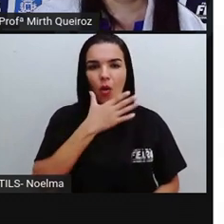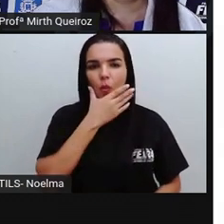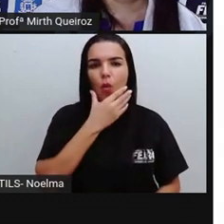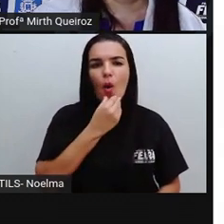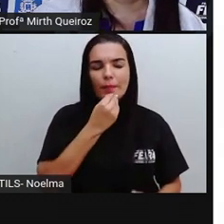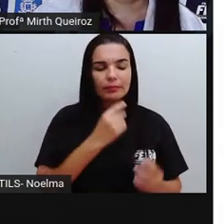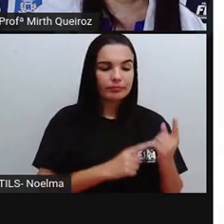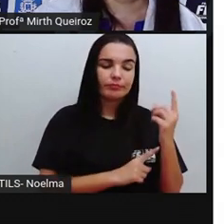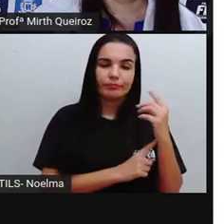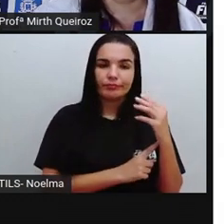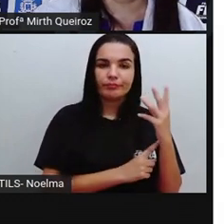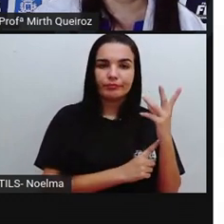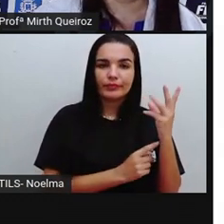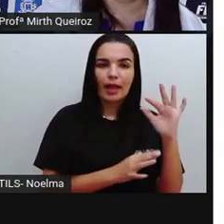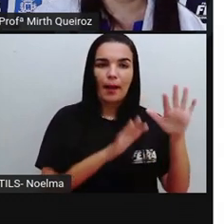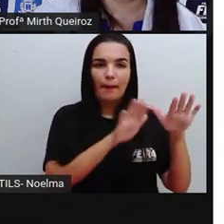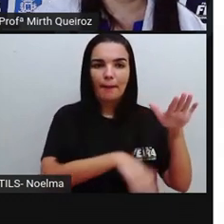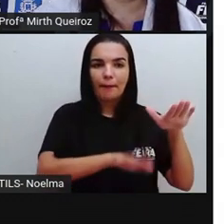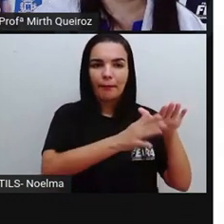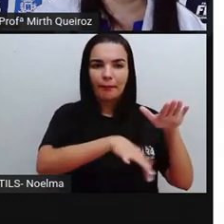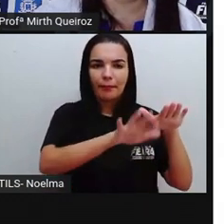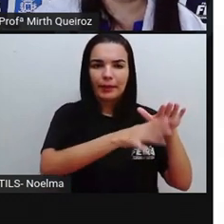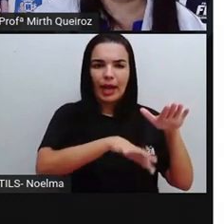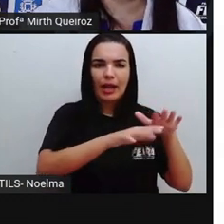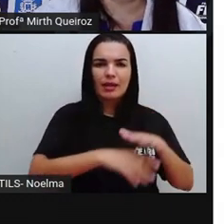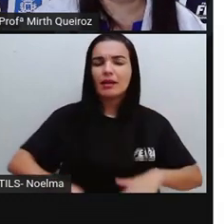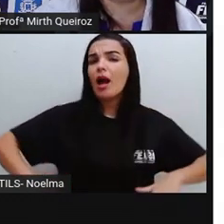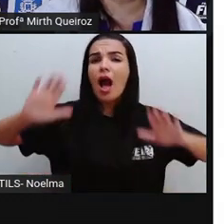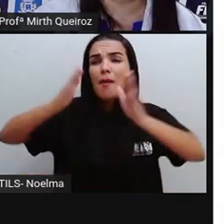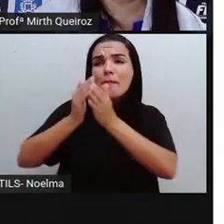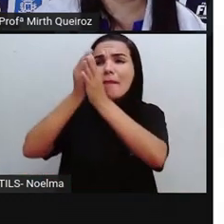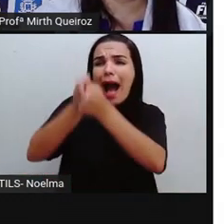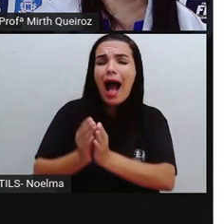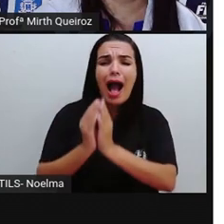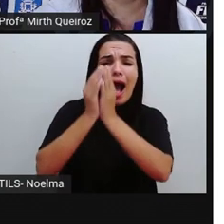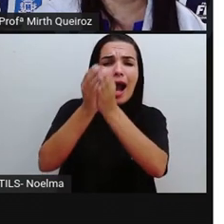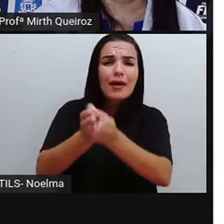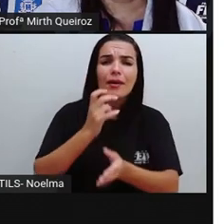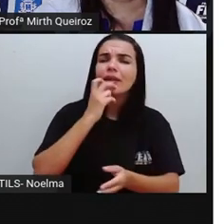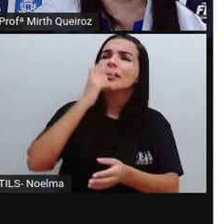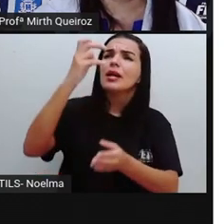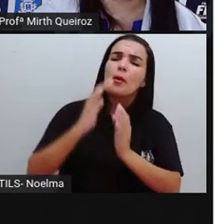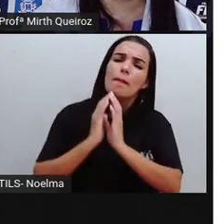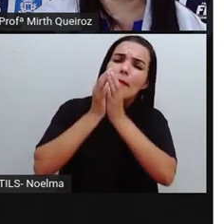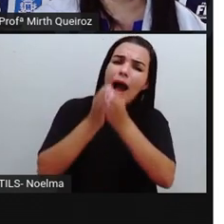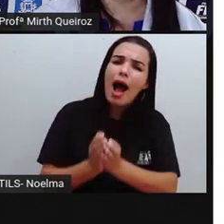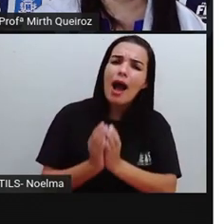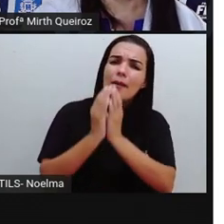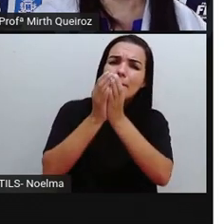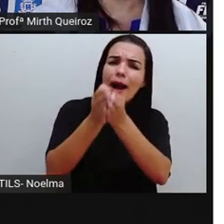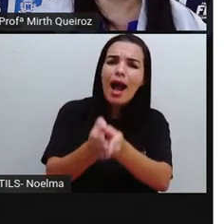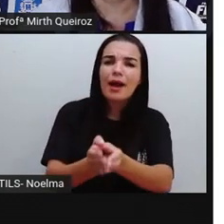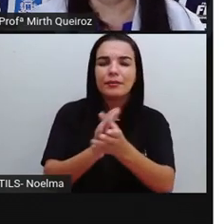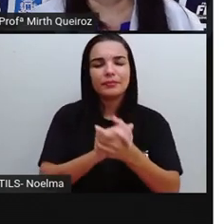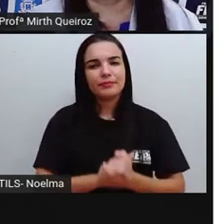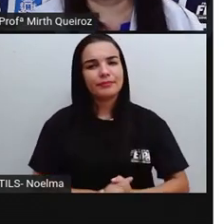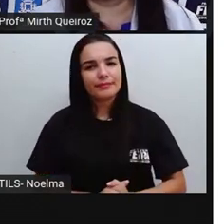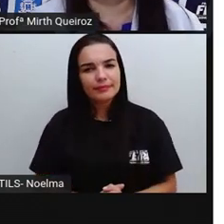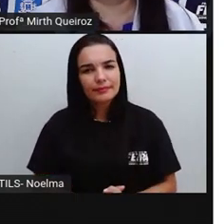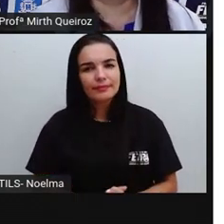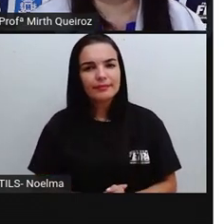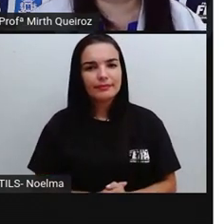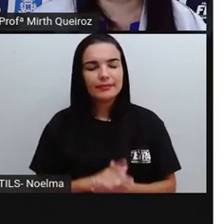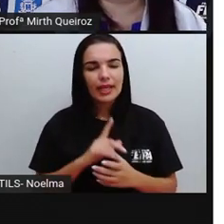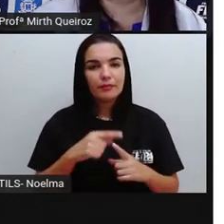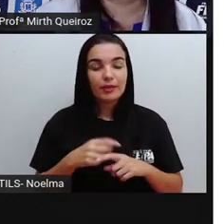ele falou assim, ele gritou barco, barco, a perspectiva dele, a emoção dele em ver um